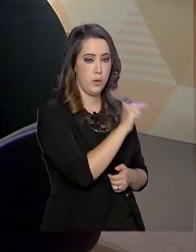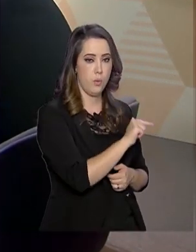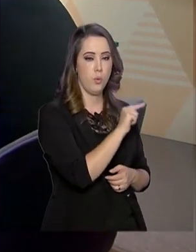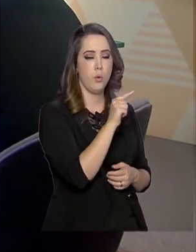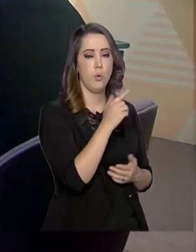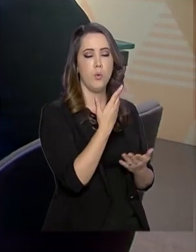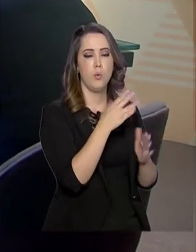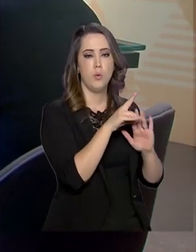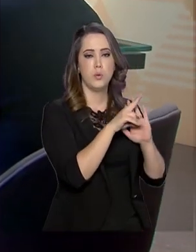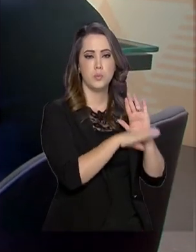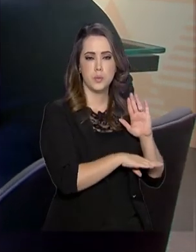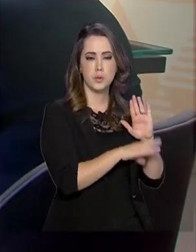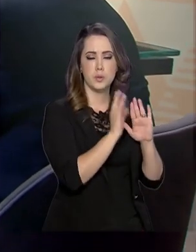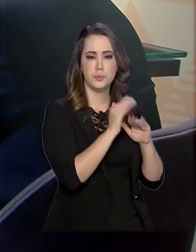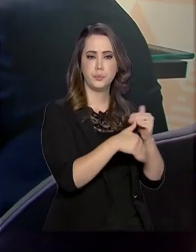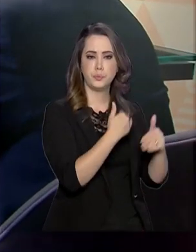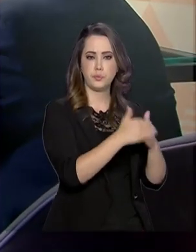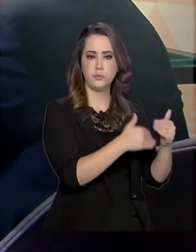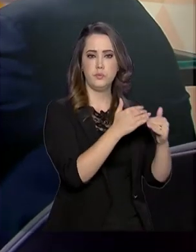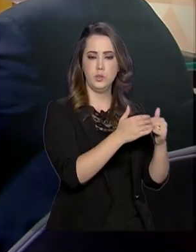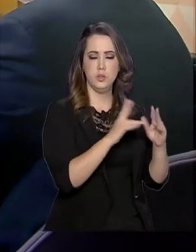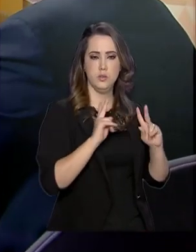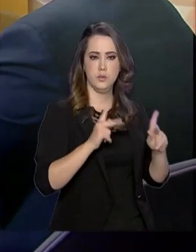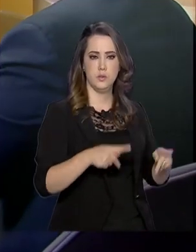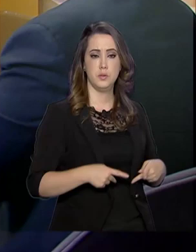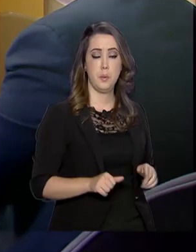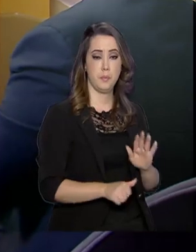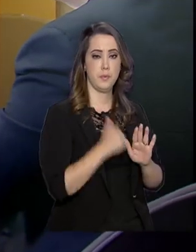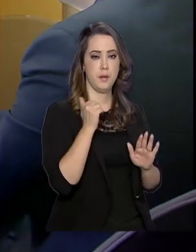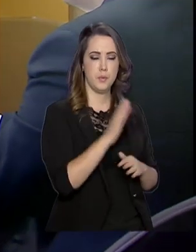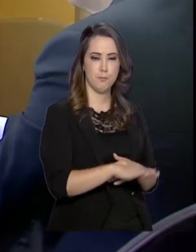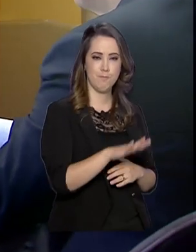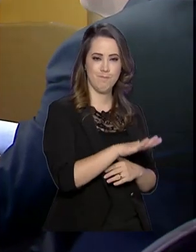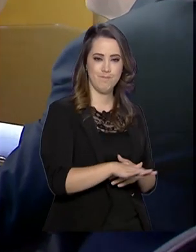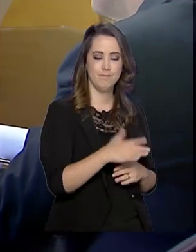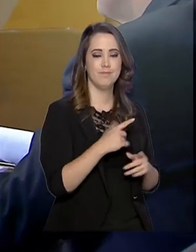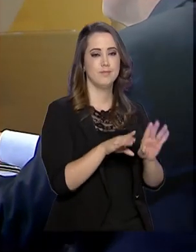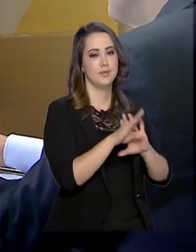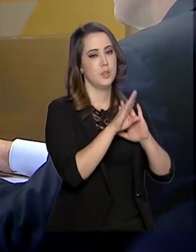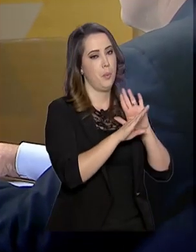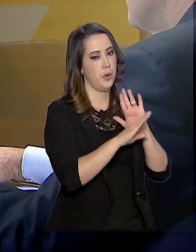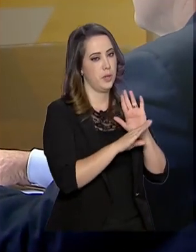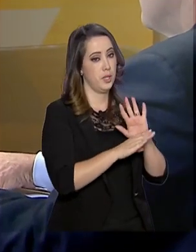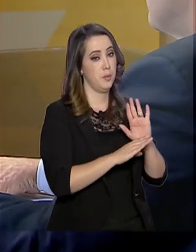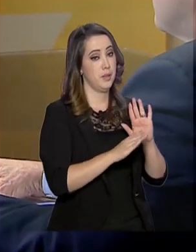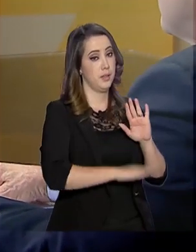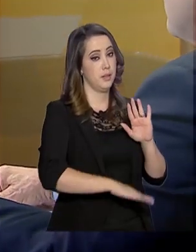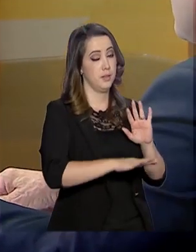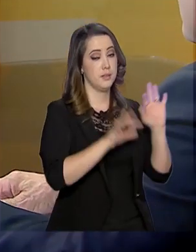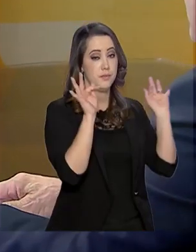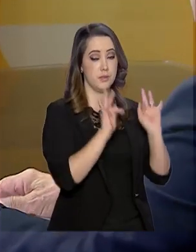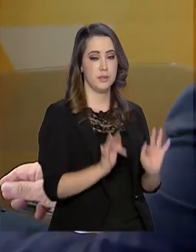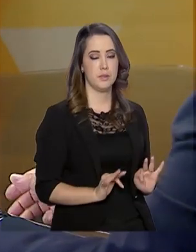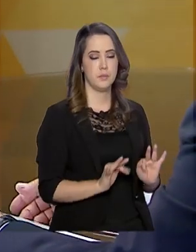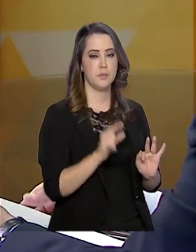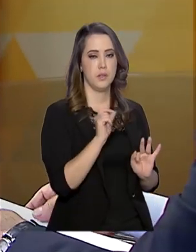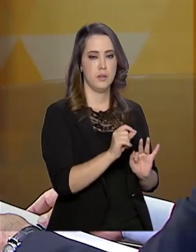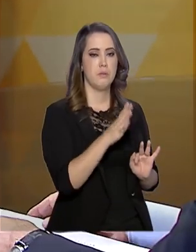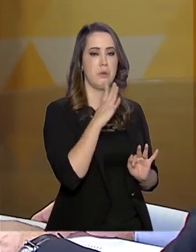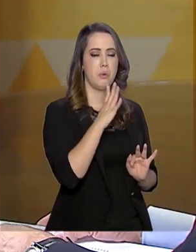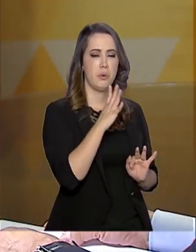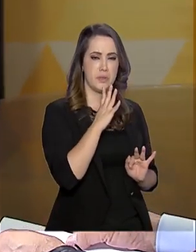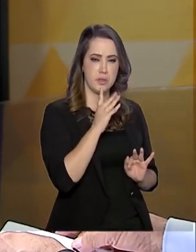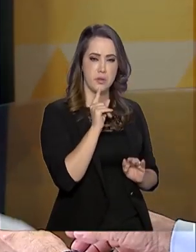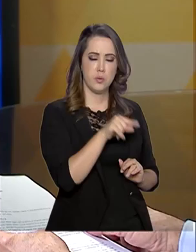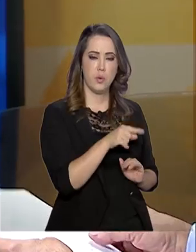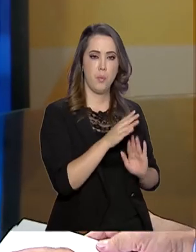secretaria, a questão do desenvolvimento humano na primeira infância e do programa Criança Feliz, que foi reconhecido